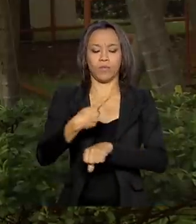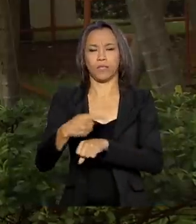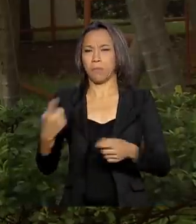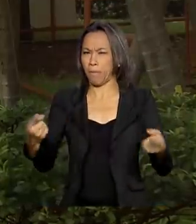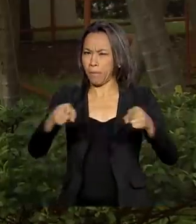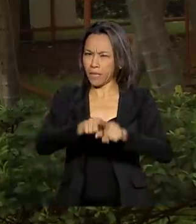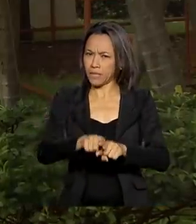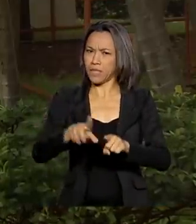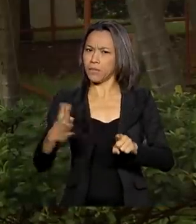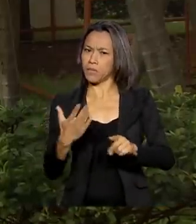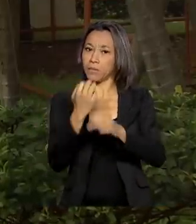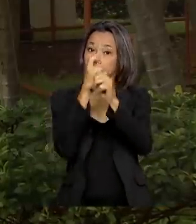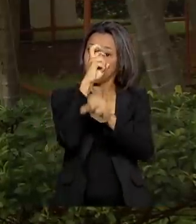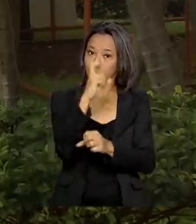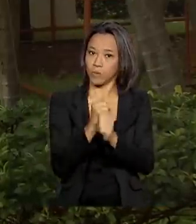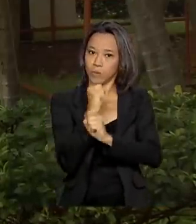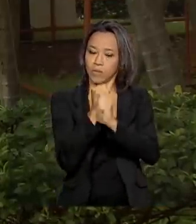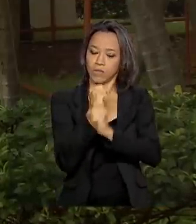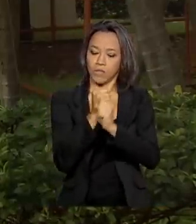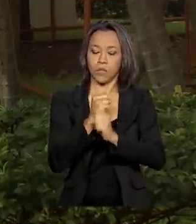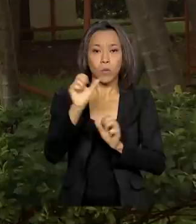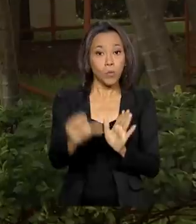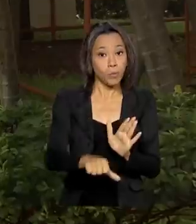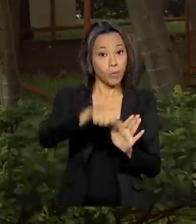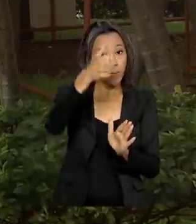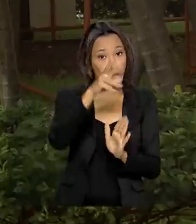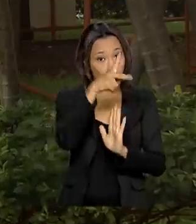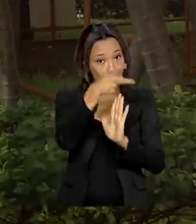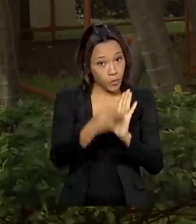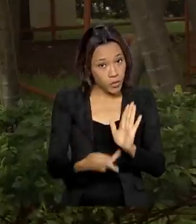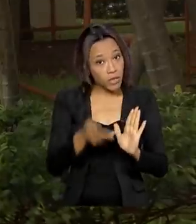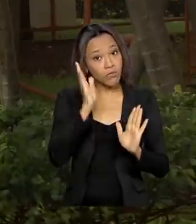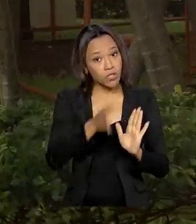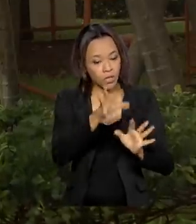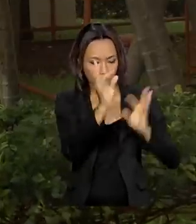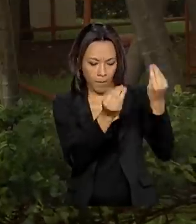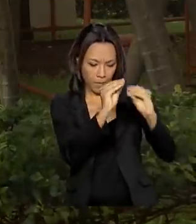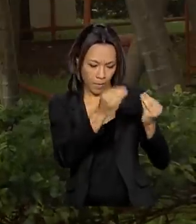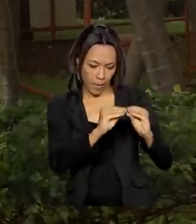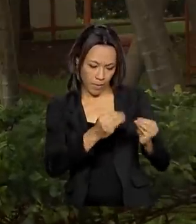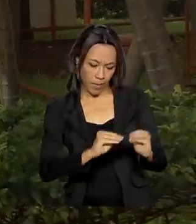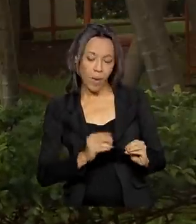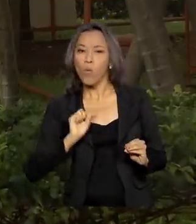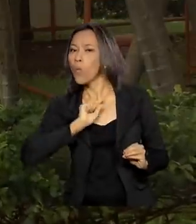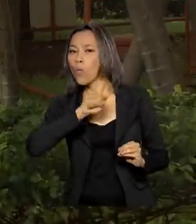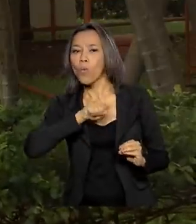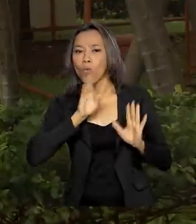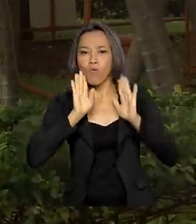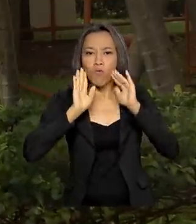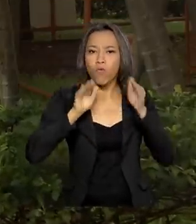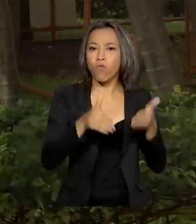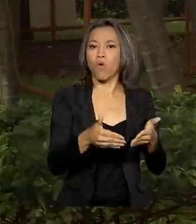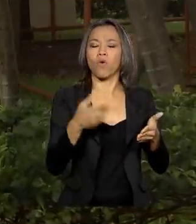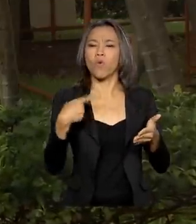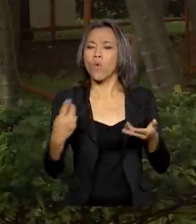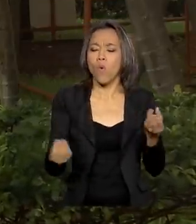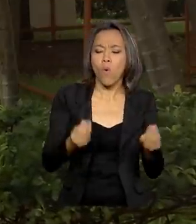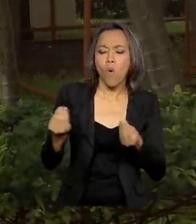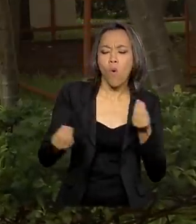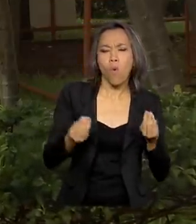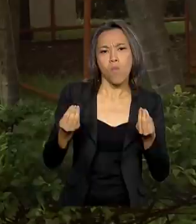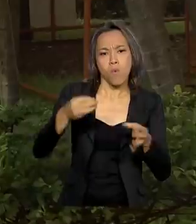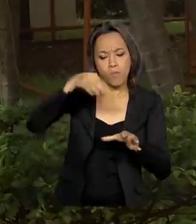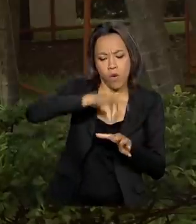durar pelo menos cinco anos. O primeiro projeto de cooperação já está sendo elaborado e terá como foco o manejo e a qualidade de